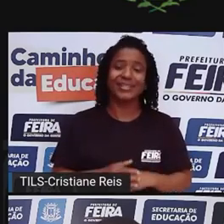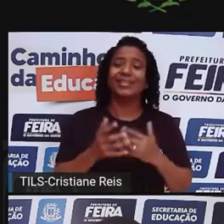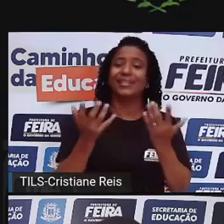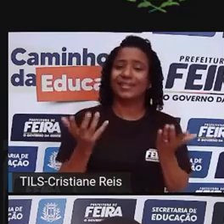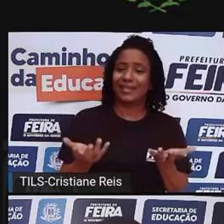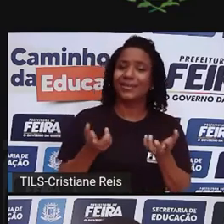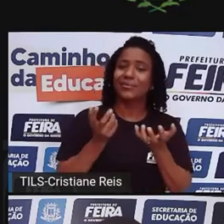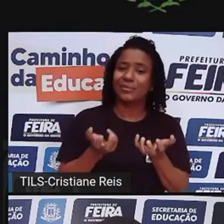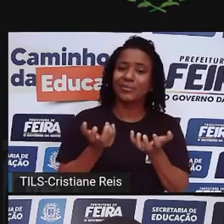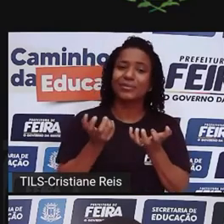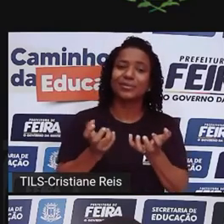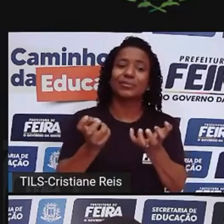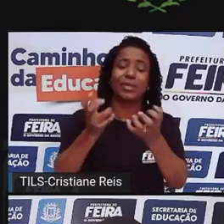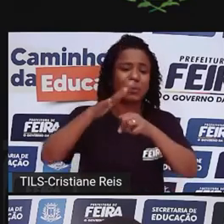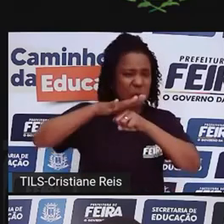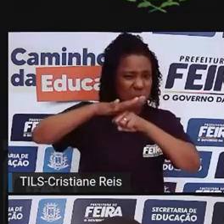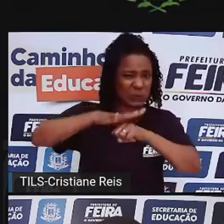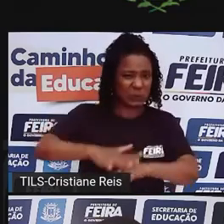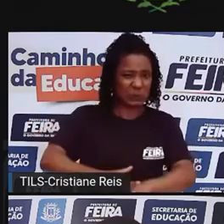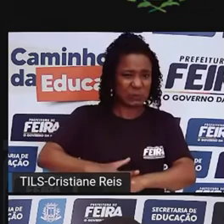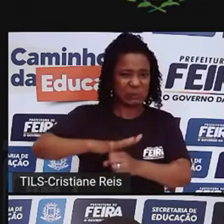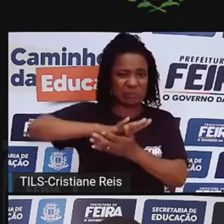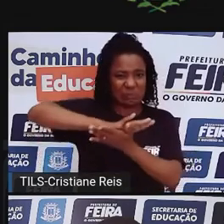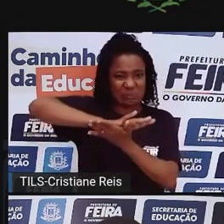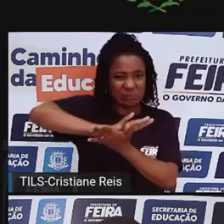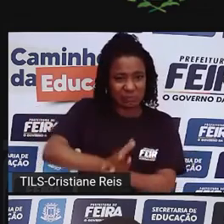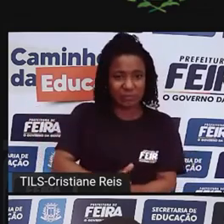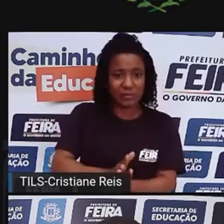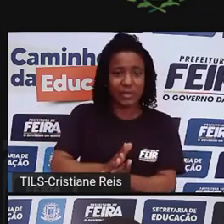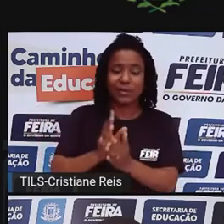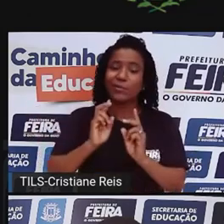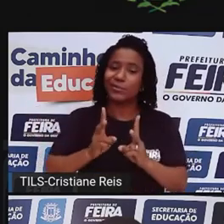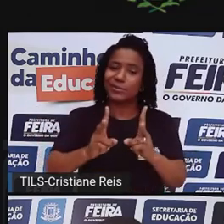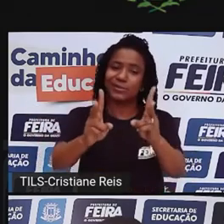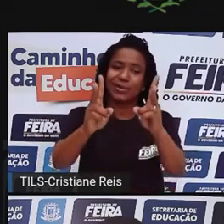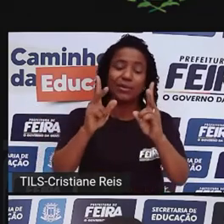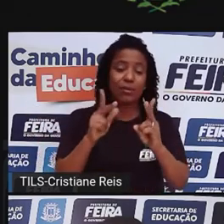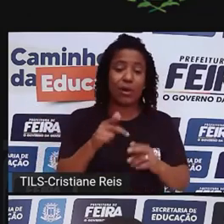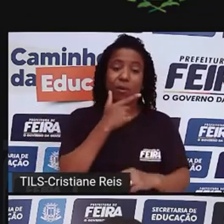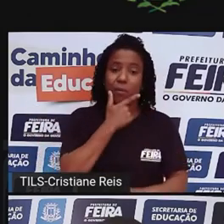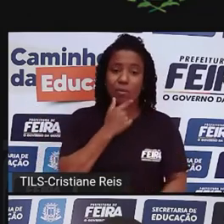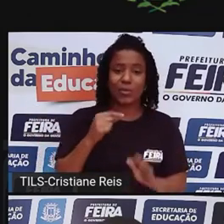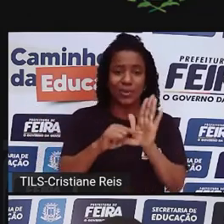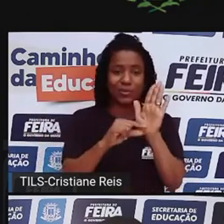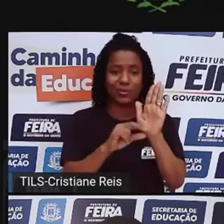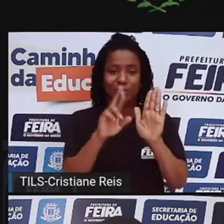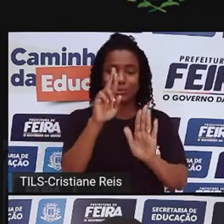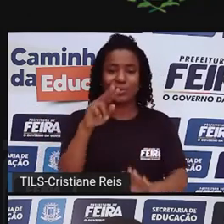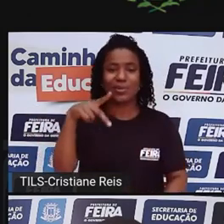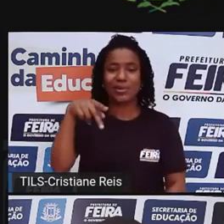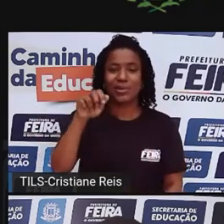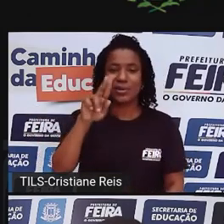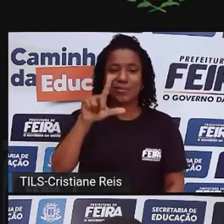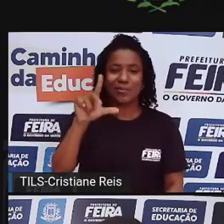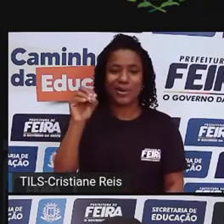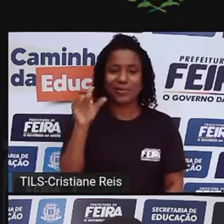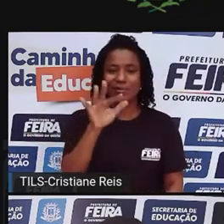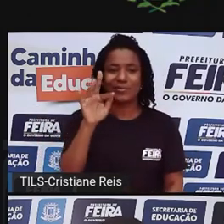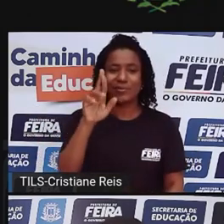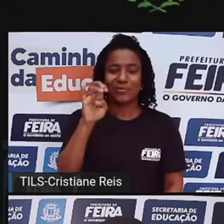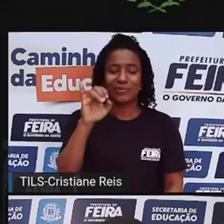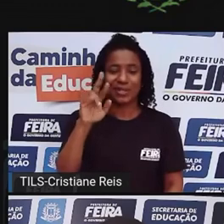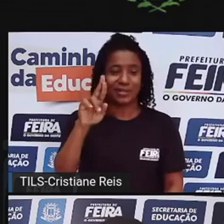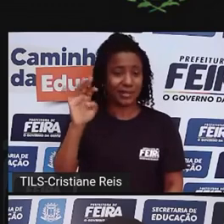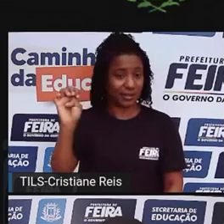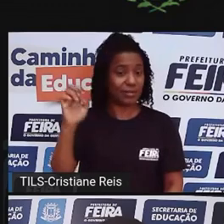dizia, pedagogia da opressão. A gente precisa pensar a pedagogia da libertação, libertação dos corpos, das mentes, libertação